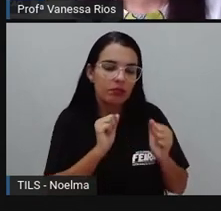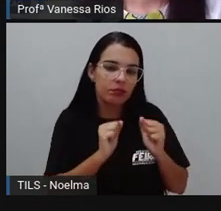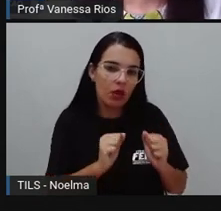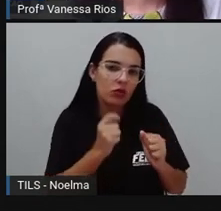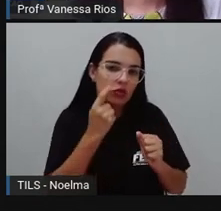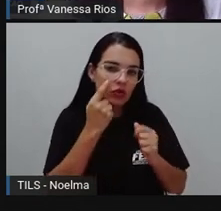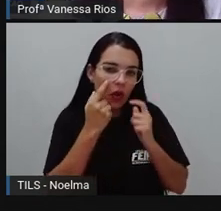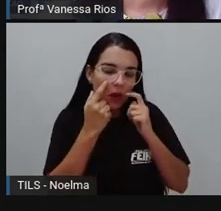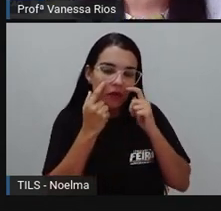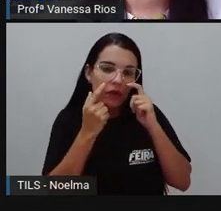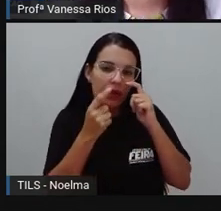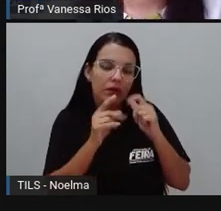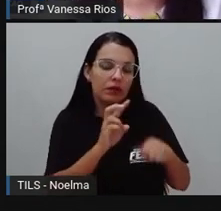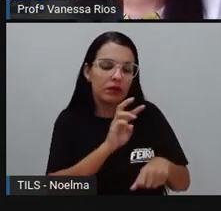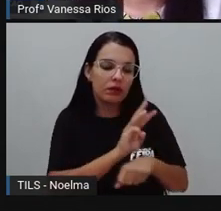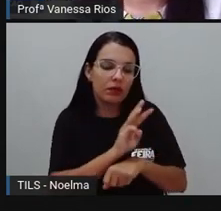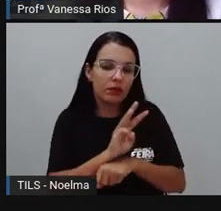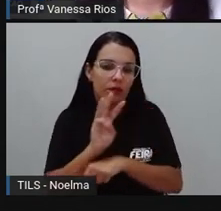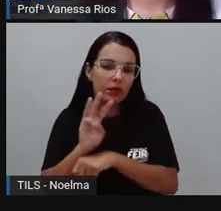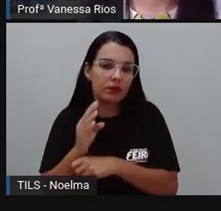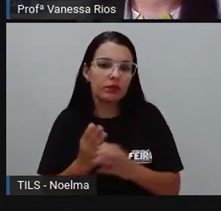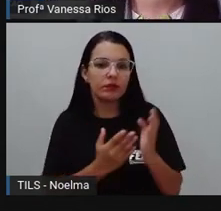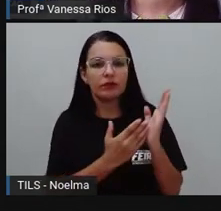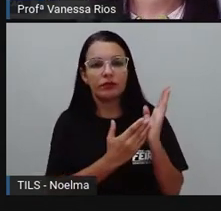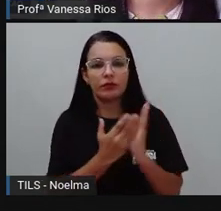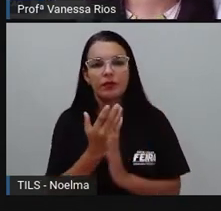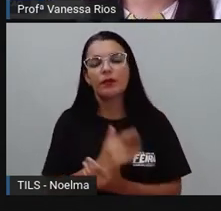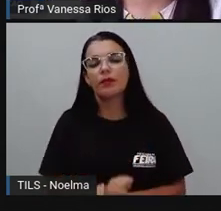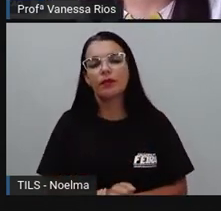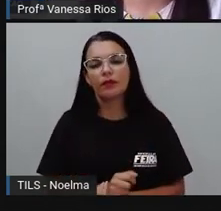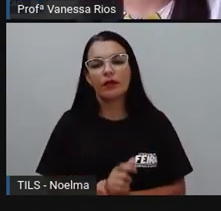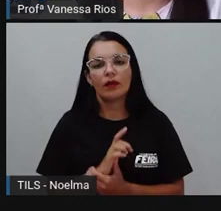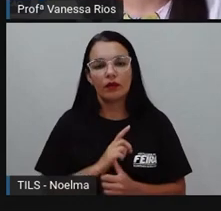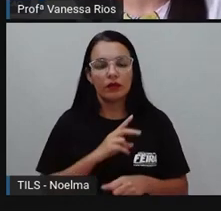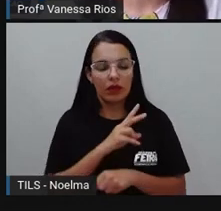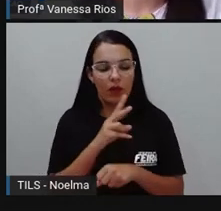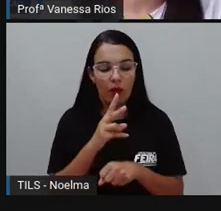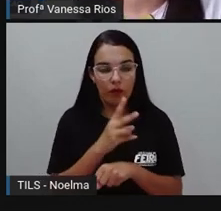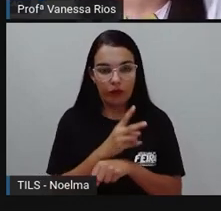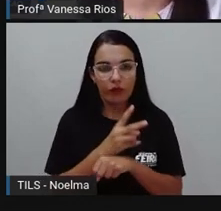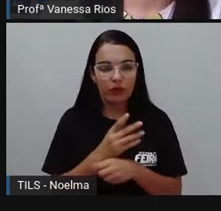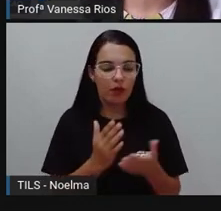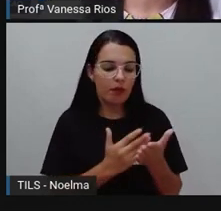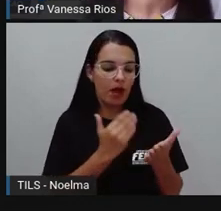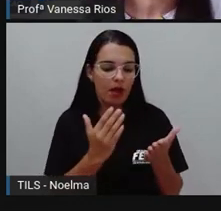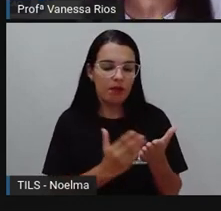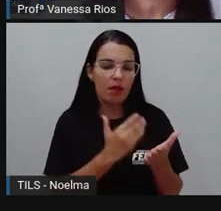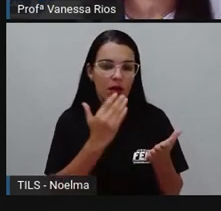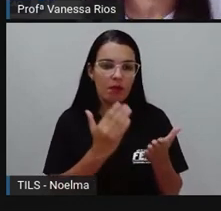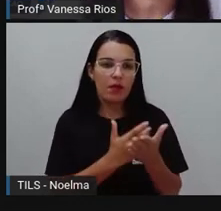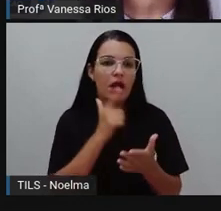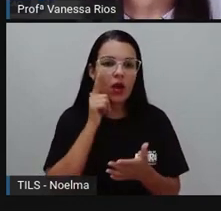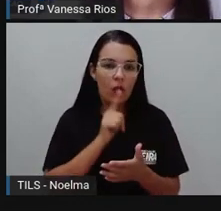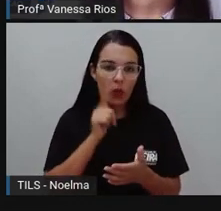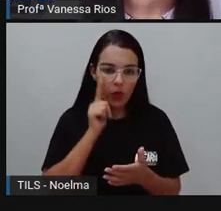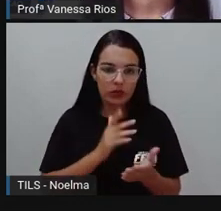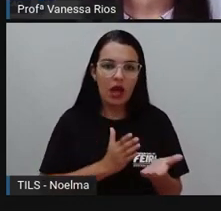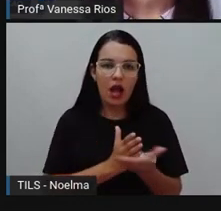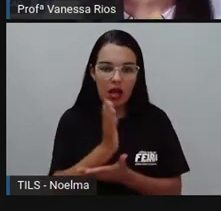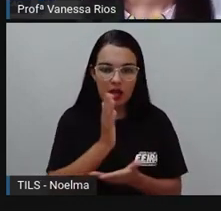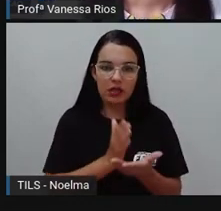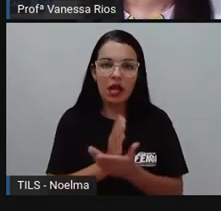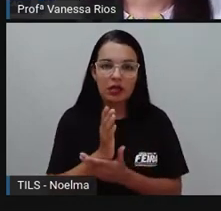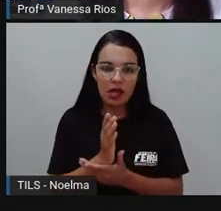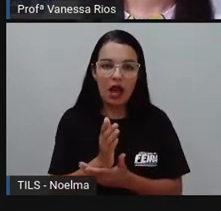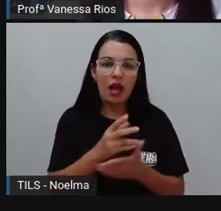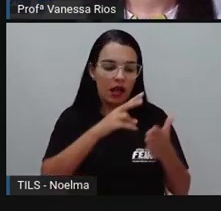através desse endereço, você tem contato com o vídeo, onde vai passando as páginas e você consegue aí acessar o conteúdo